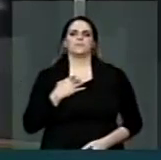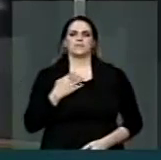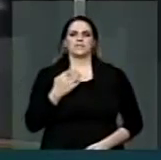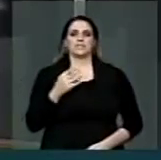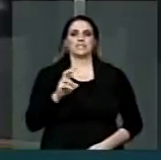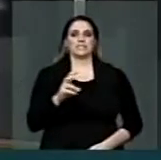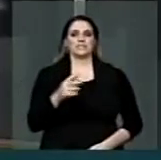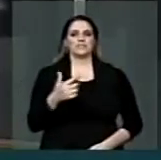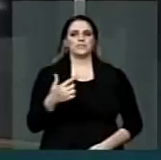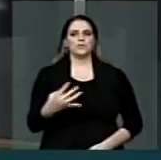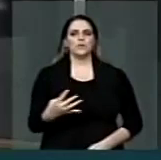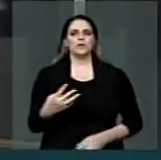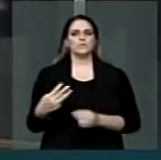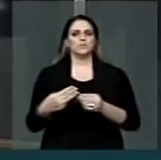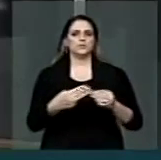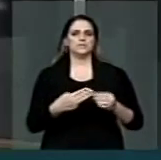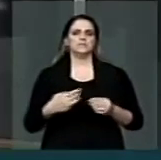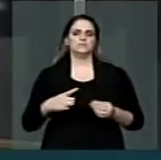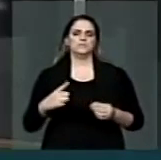brasileiros.